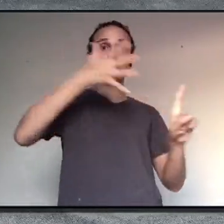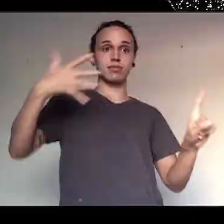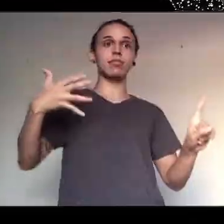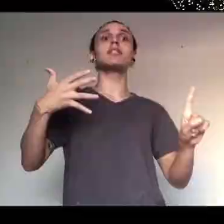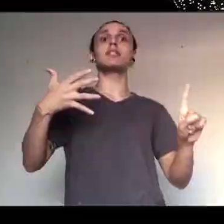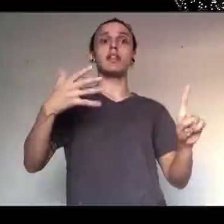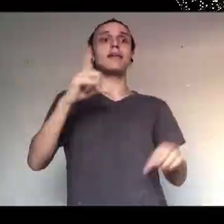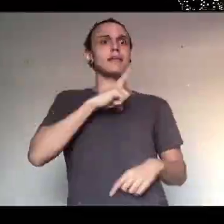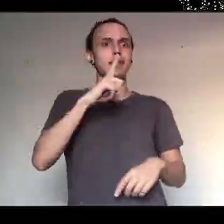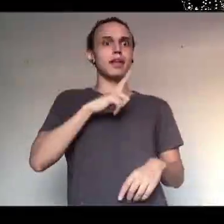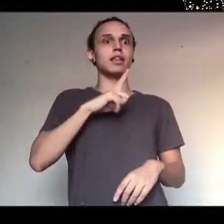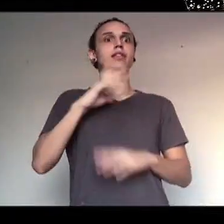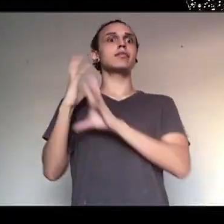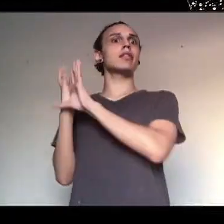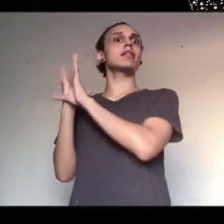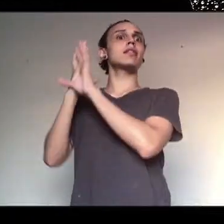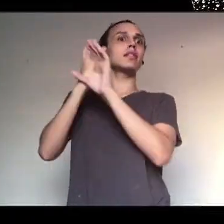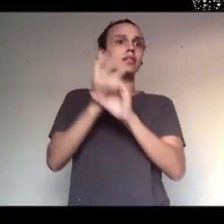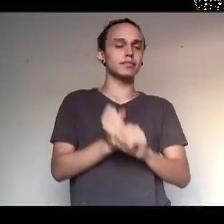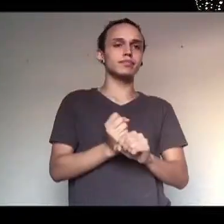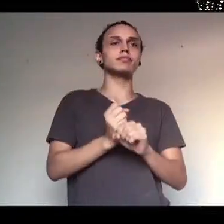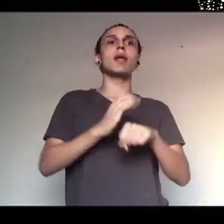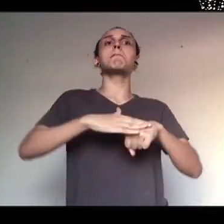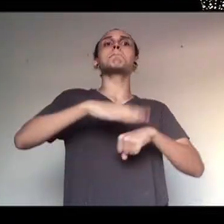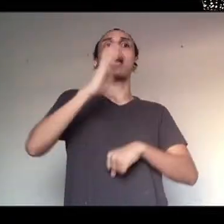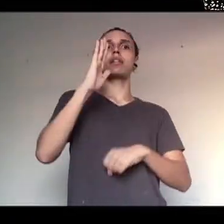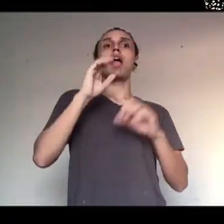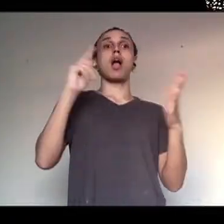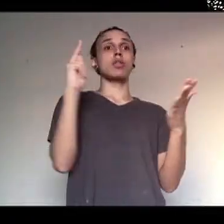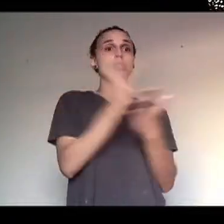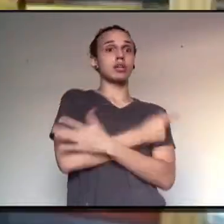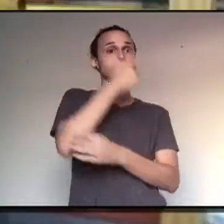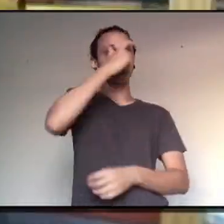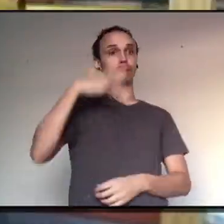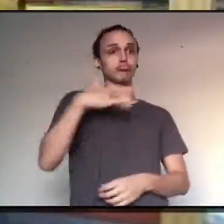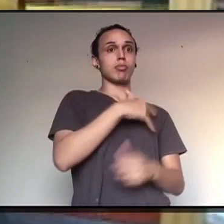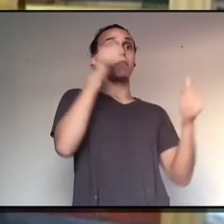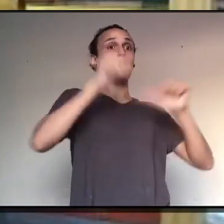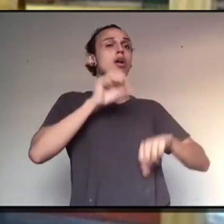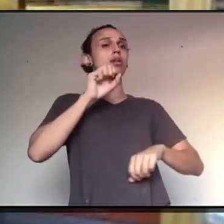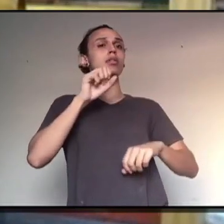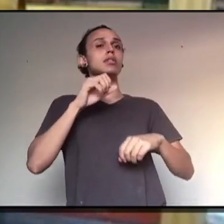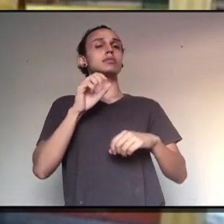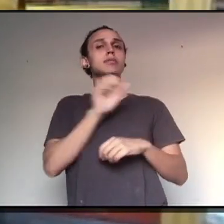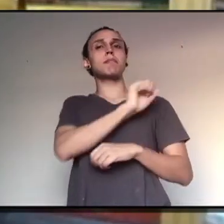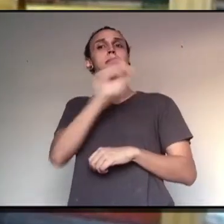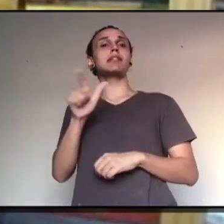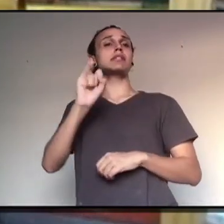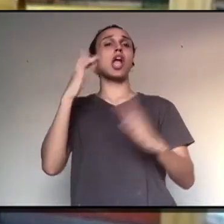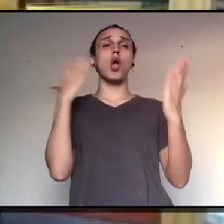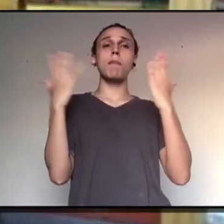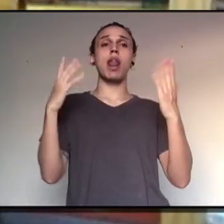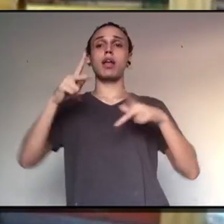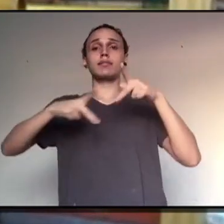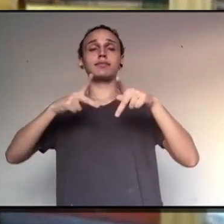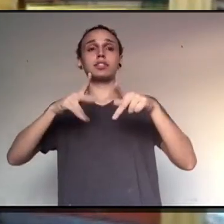prevalência de questões de adoecimento mental muito mais presentes do que a população em geral. Então se a gente está falando de